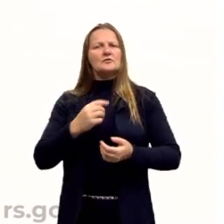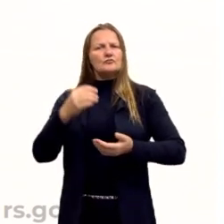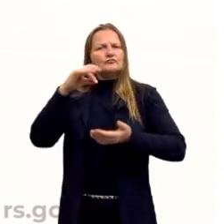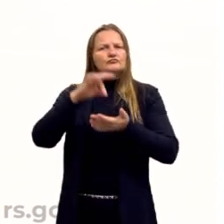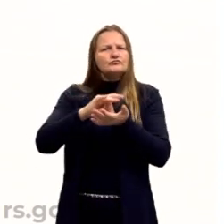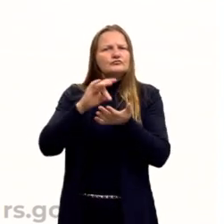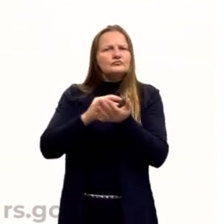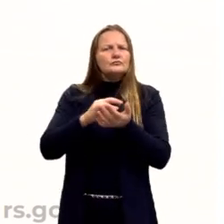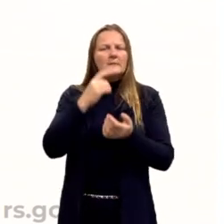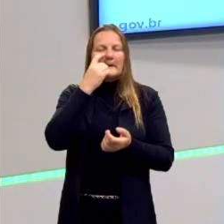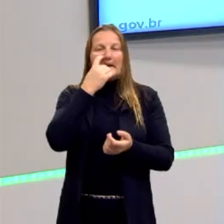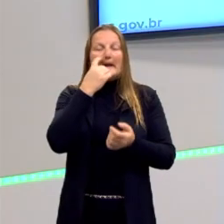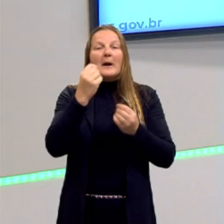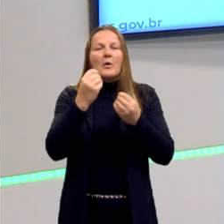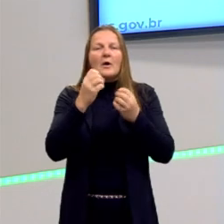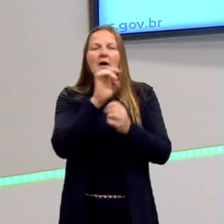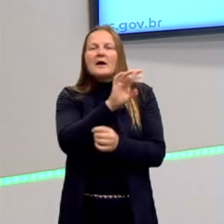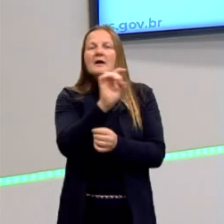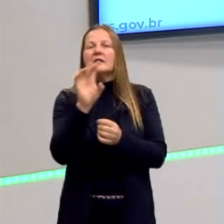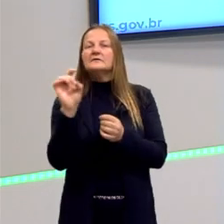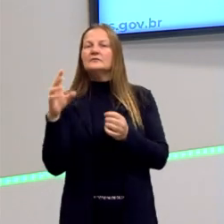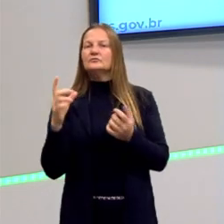Ou cada um de nós somos particulares?